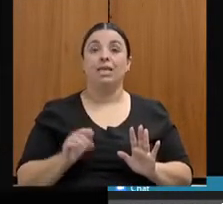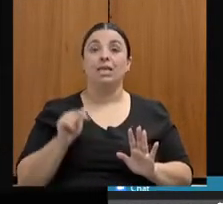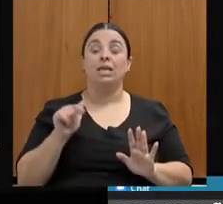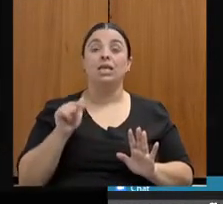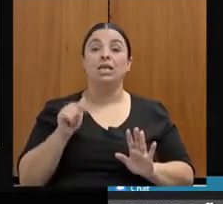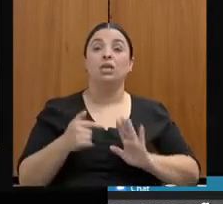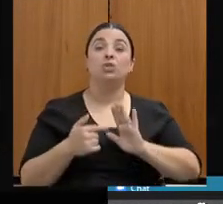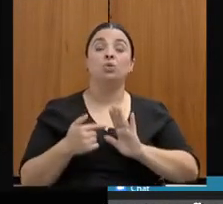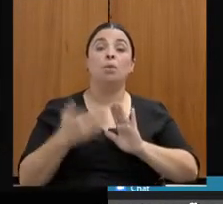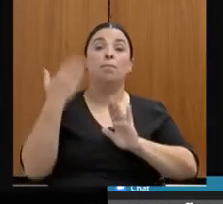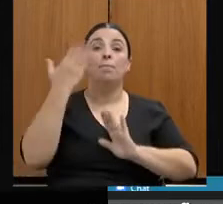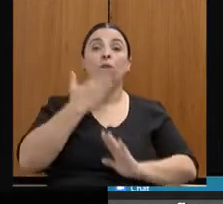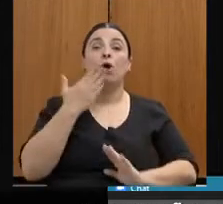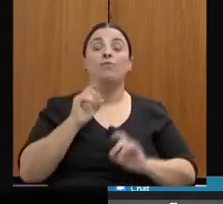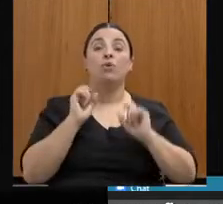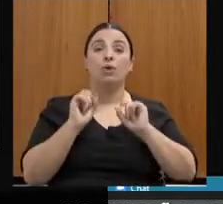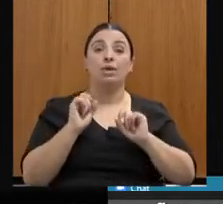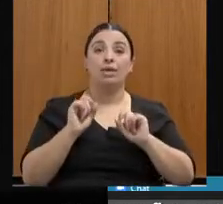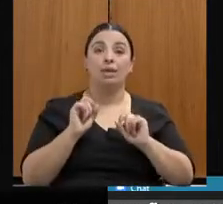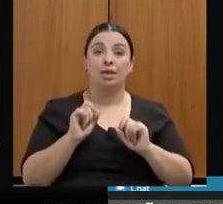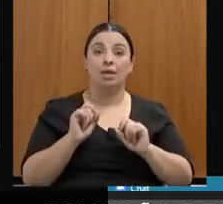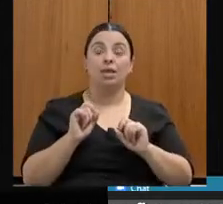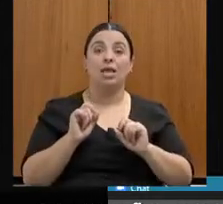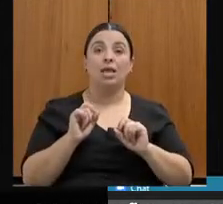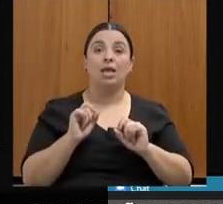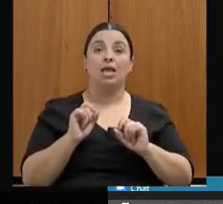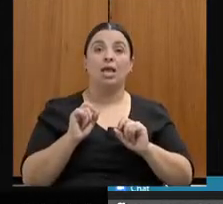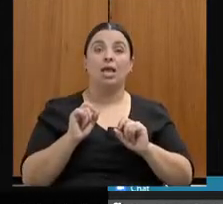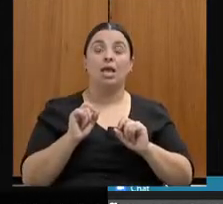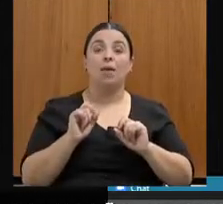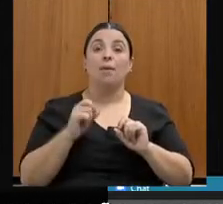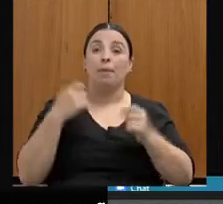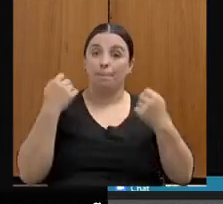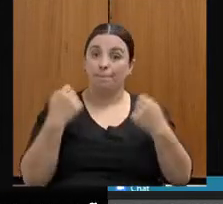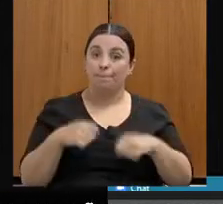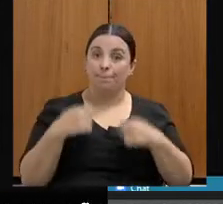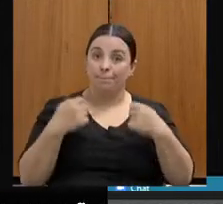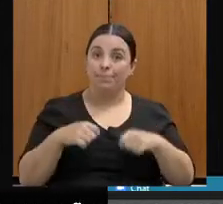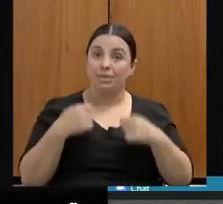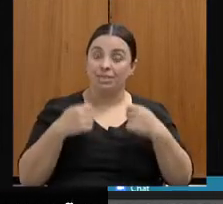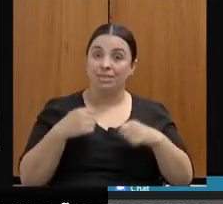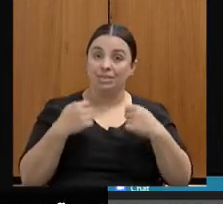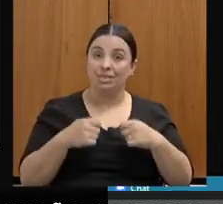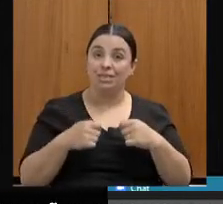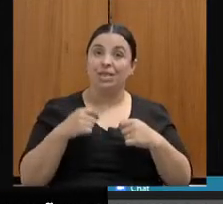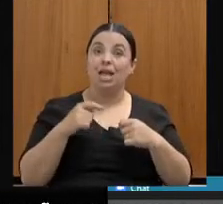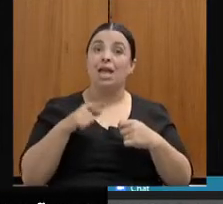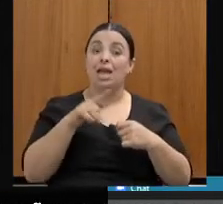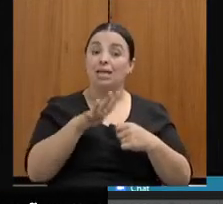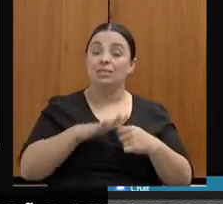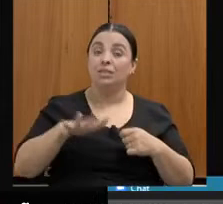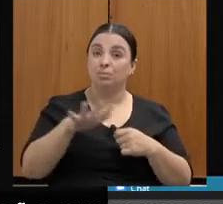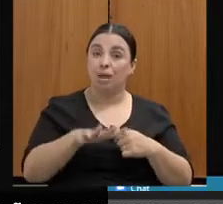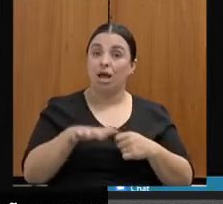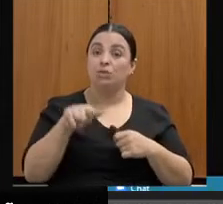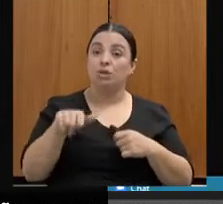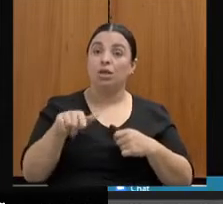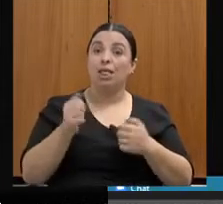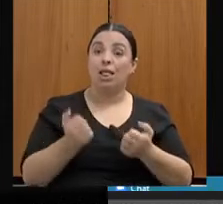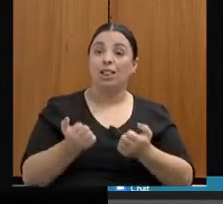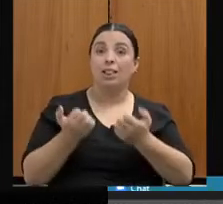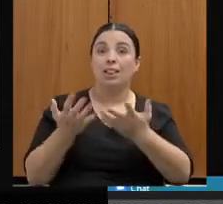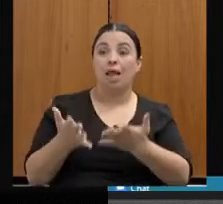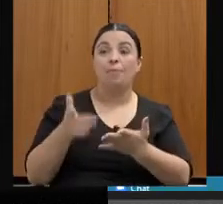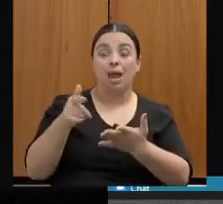mostra da necessidade de que favoreçamos esse espaço para que a mulher busque a